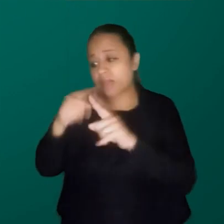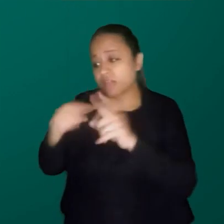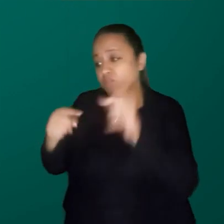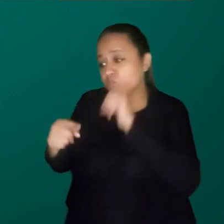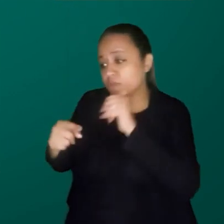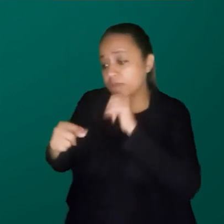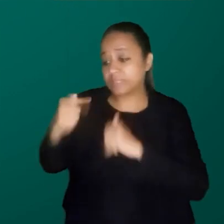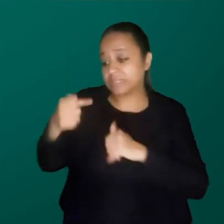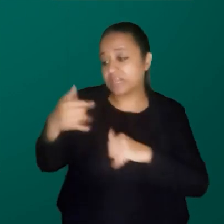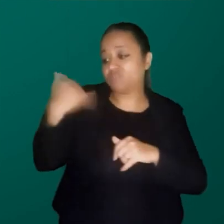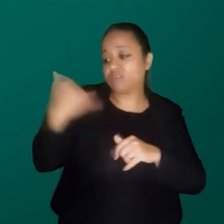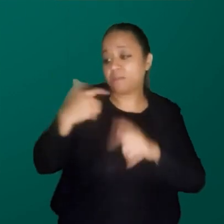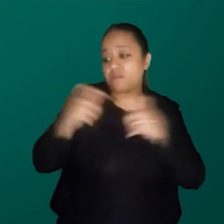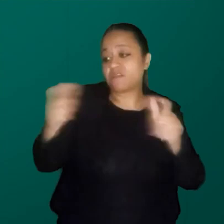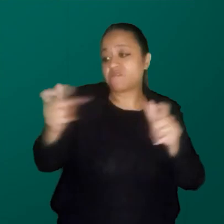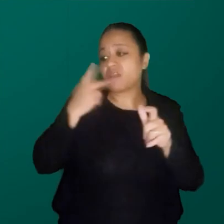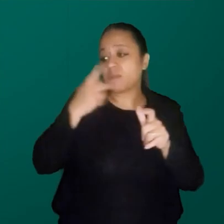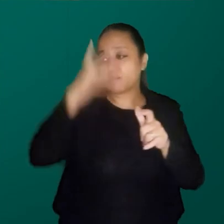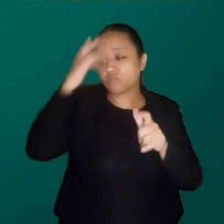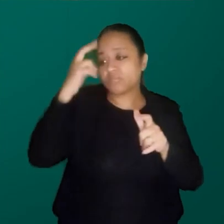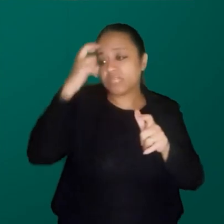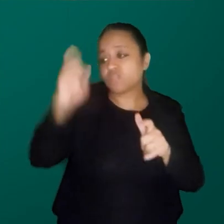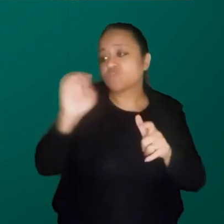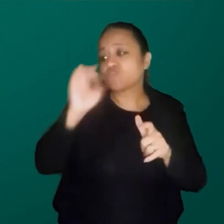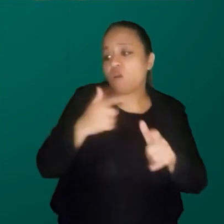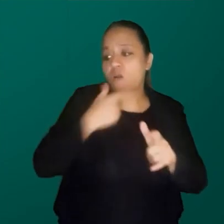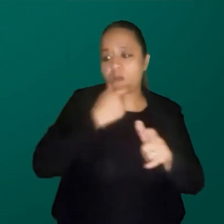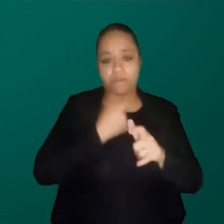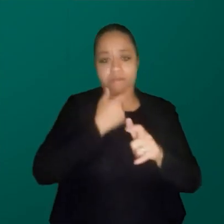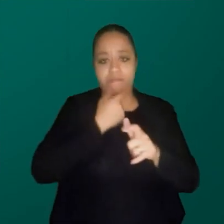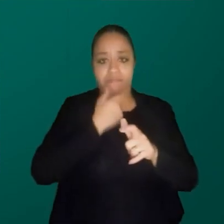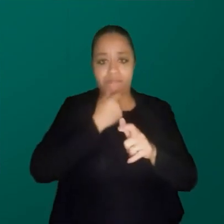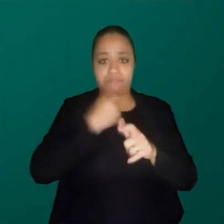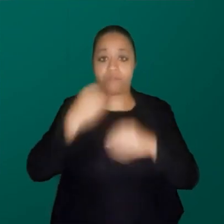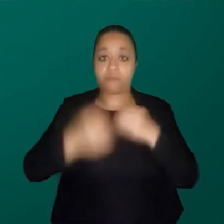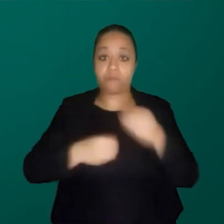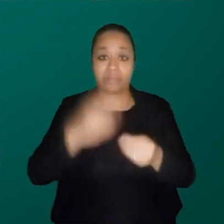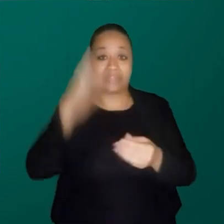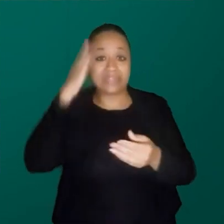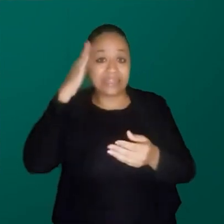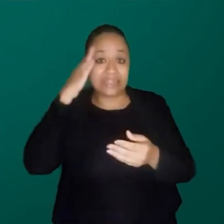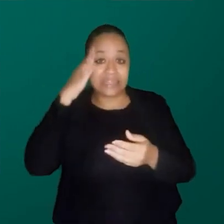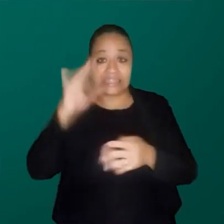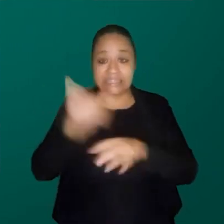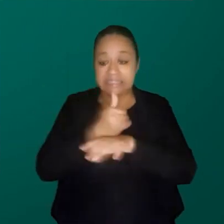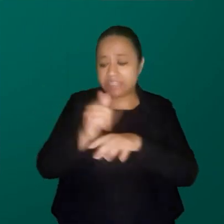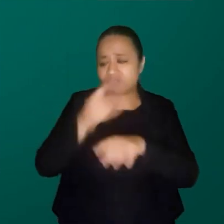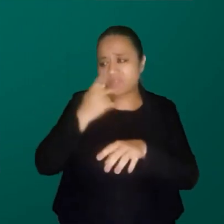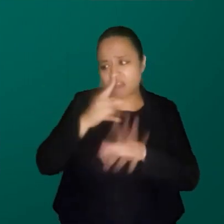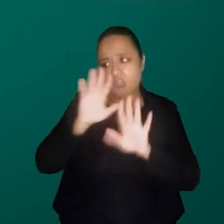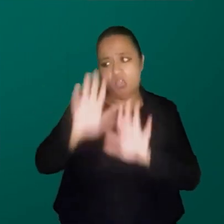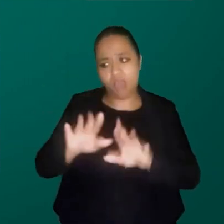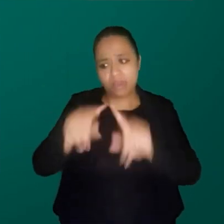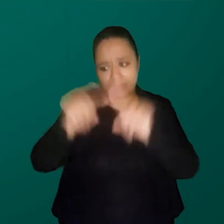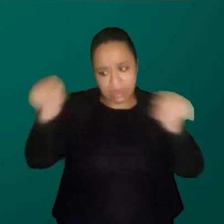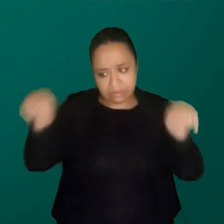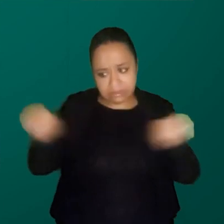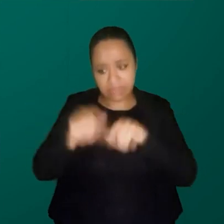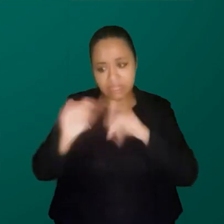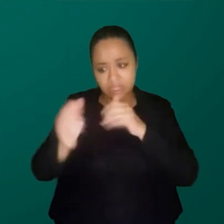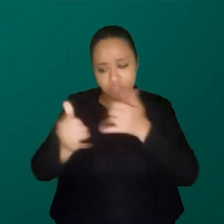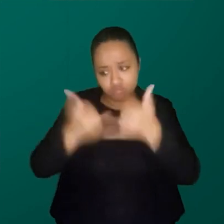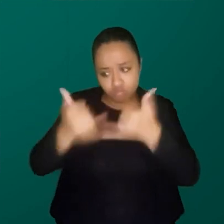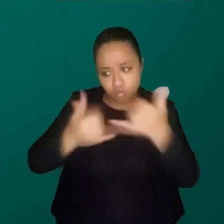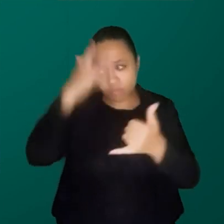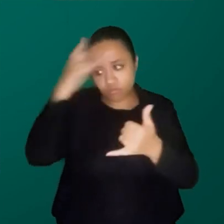aos 7 anos, a maioria diz que a pessoa inteligente é um homem. E aí, para entender o mecanismo, eles dizem, lá no fundo da sala tem um joguinho para a pessoa